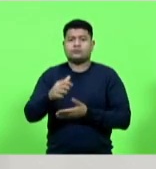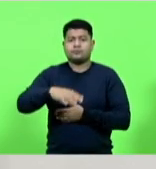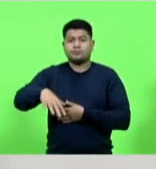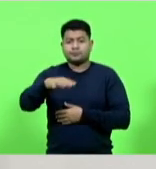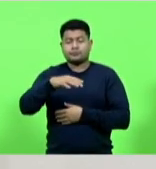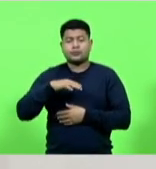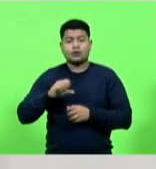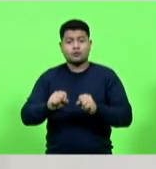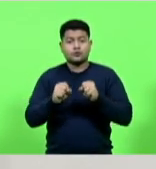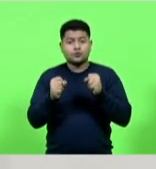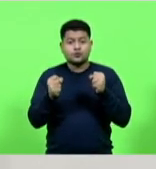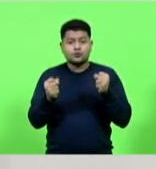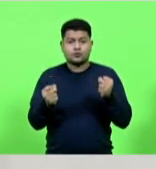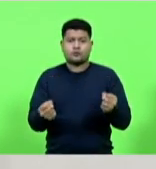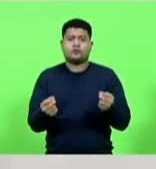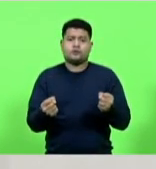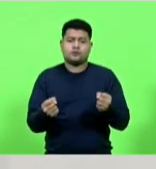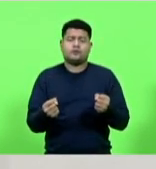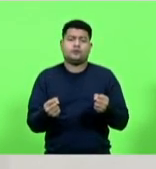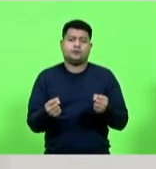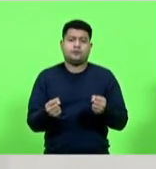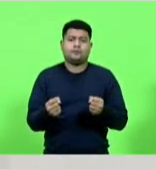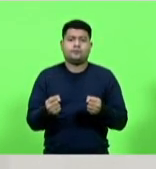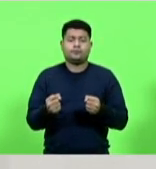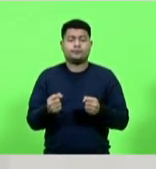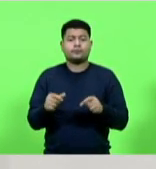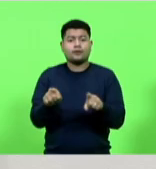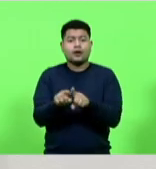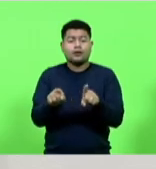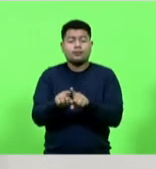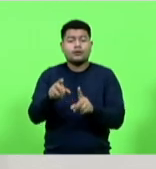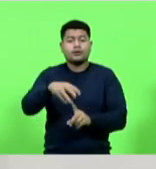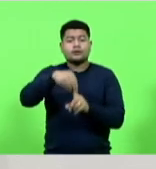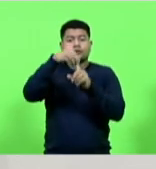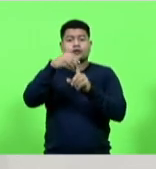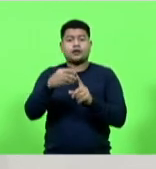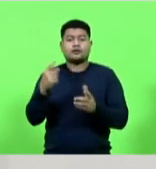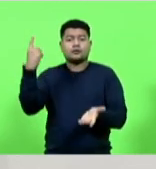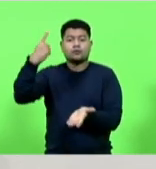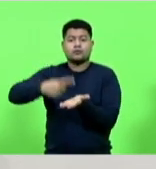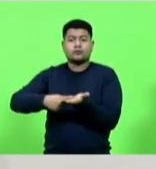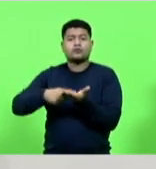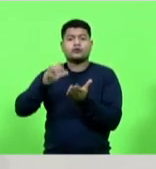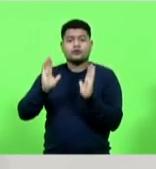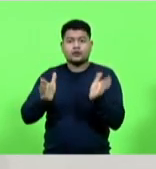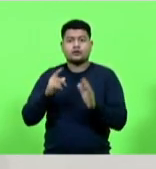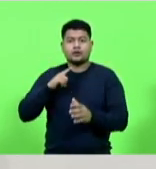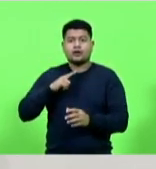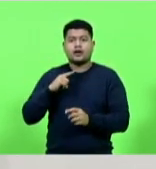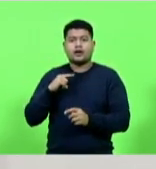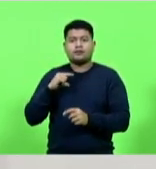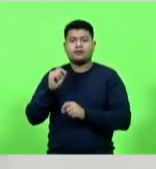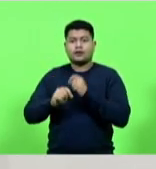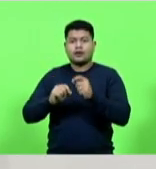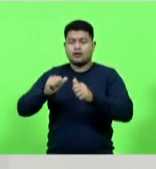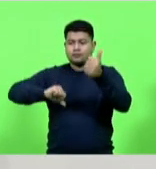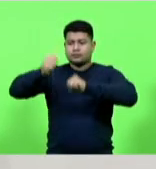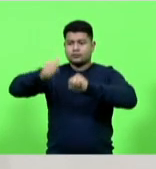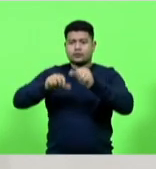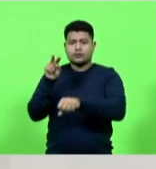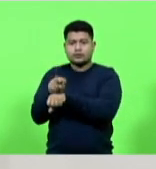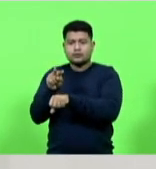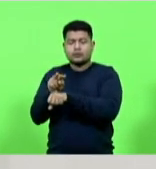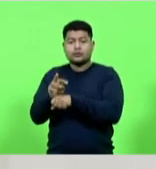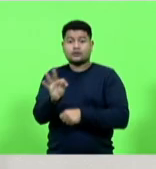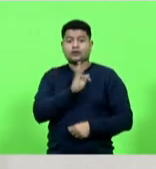esforço operacional destaco também que o convênio já foi auditado mais de 10 vezes por técnicos do Tribunal de Contas do